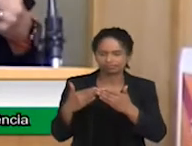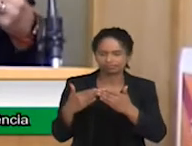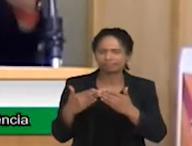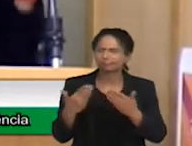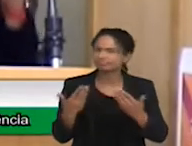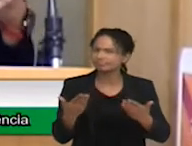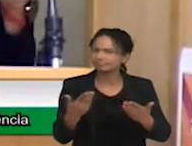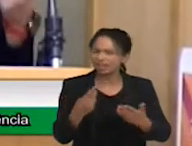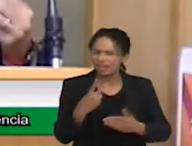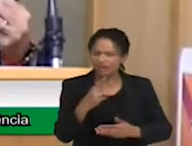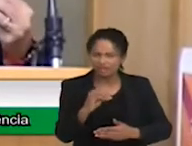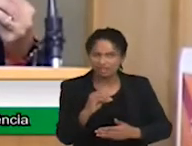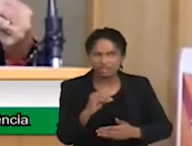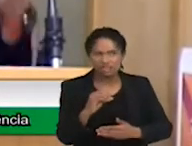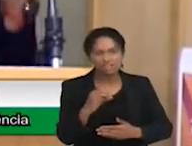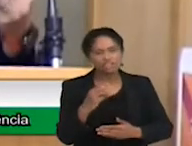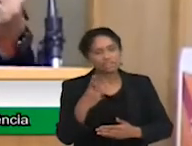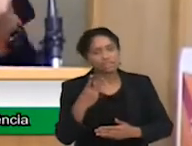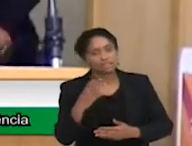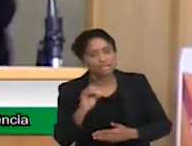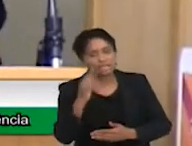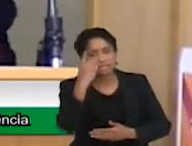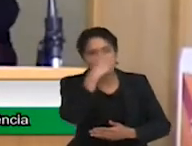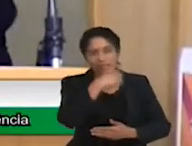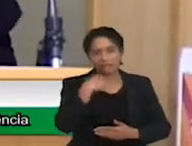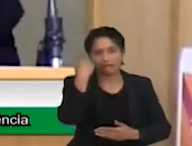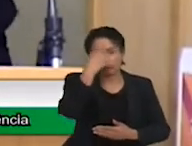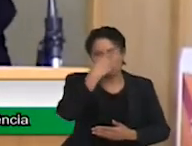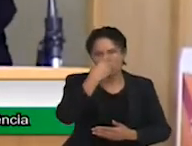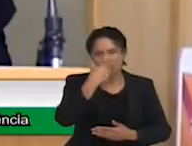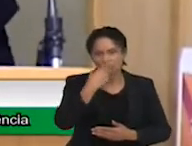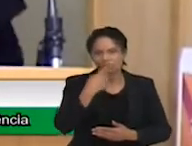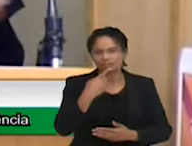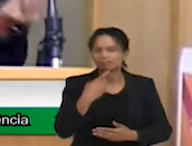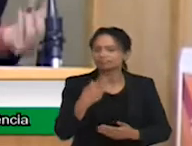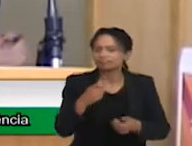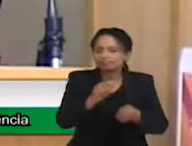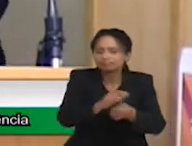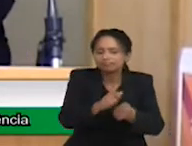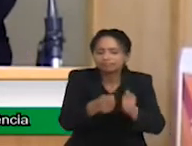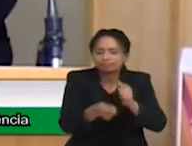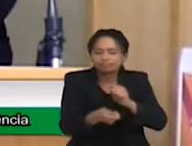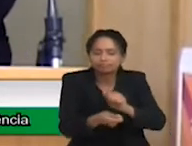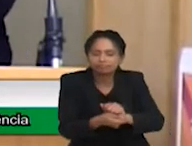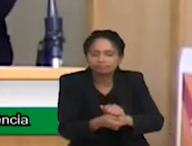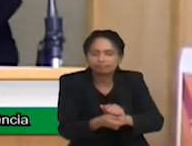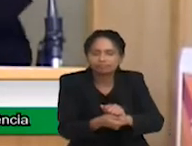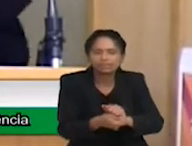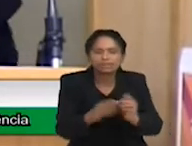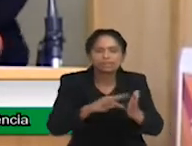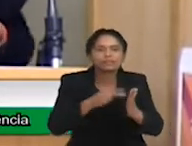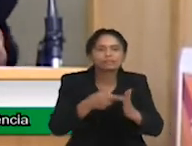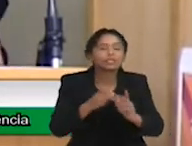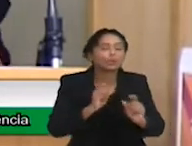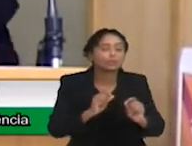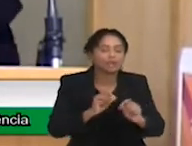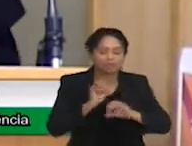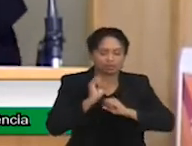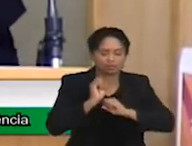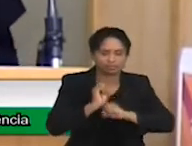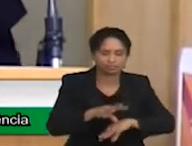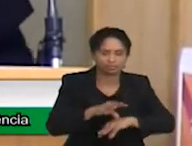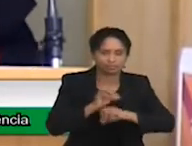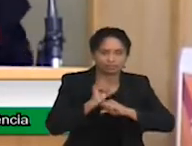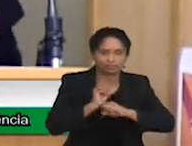reabilitar é ensinar. Quantas horas essas crianças ficam na escola? 20 horas por semana. Por que a gente vai pensar em